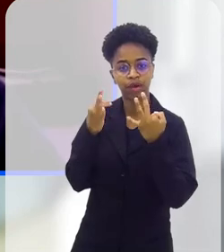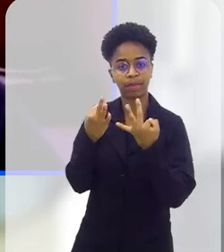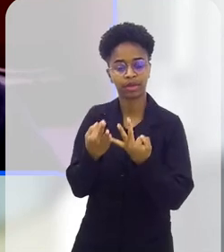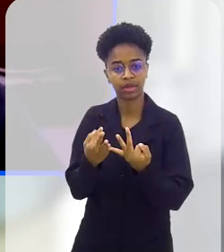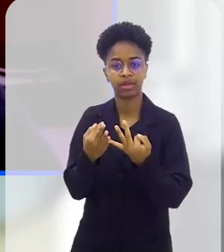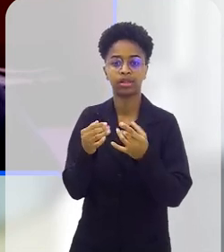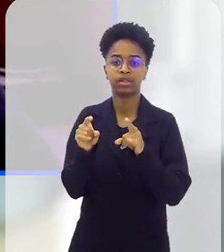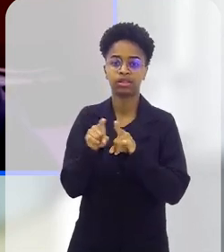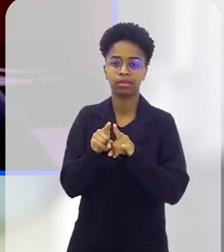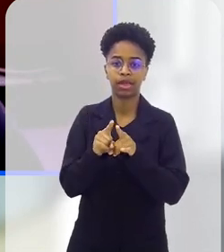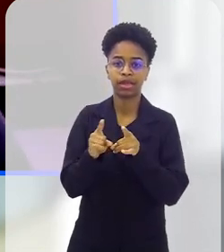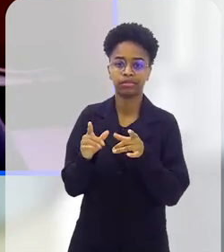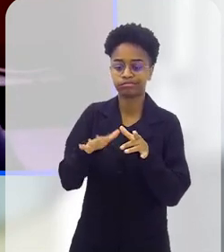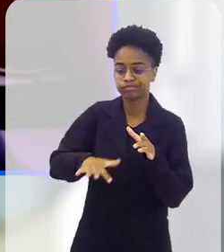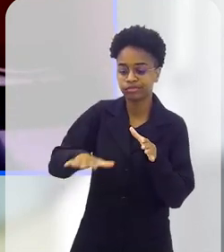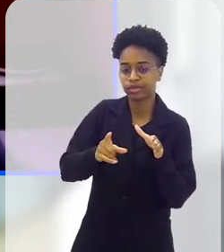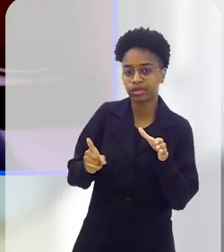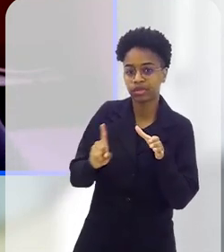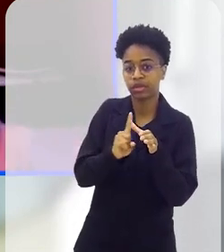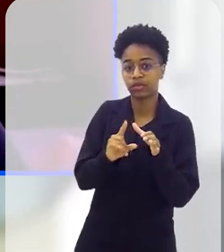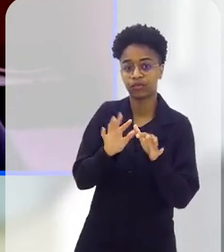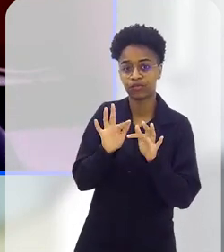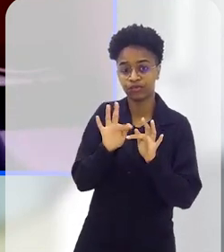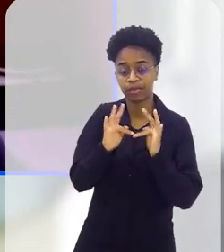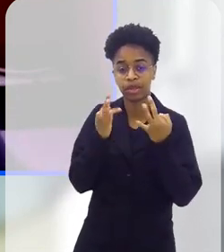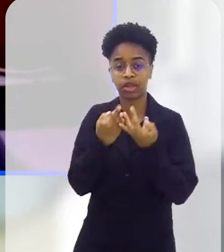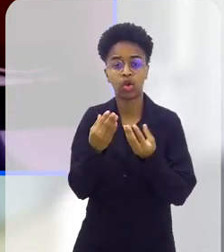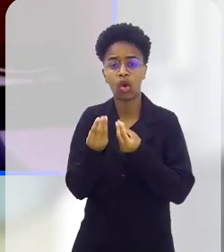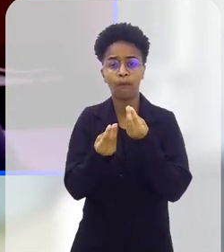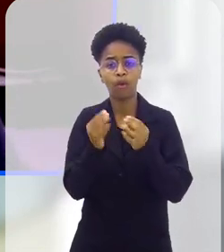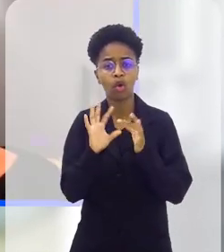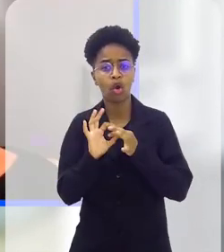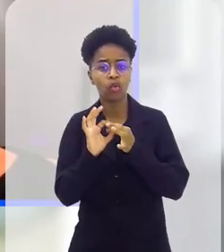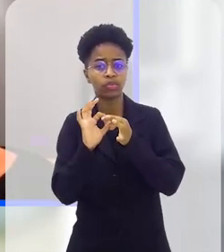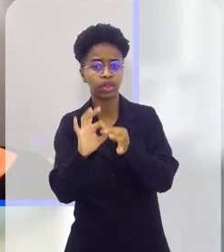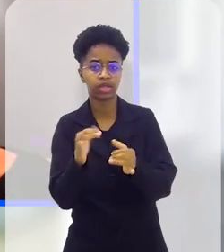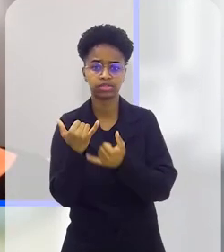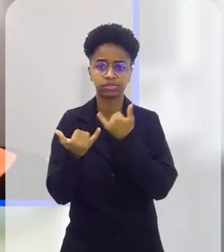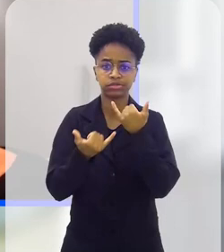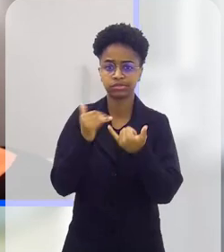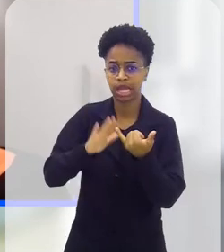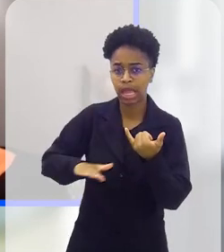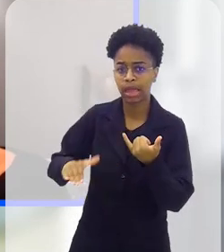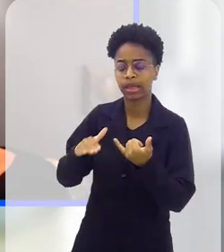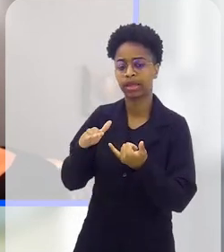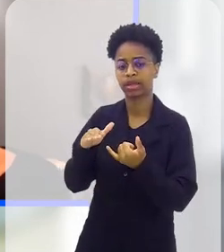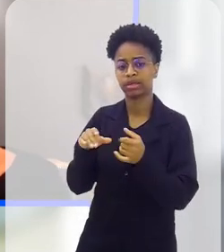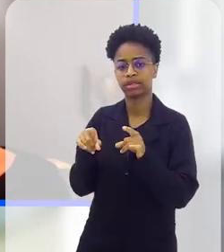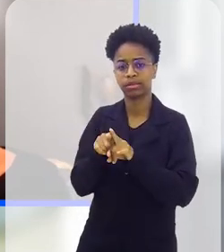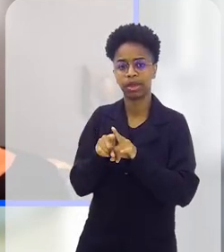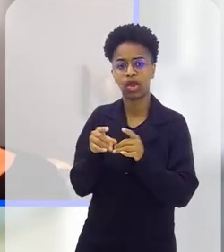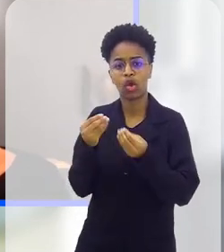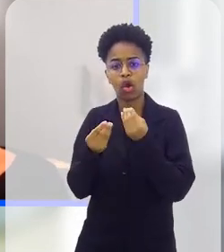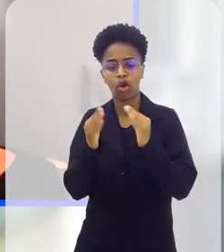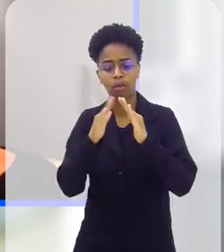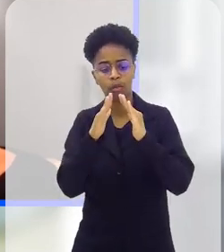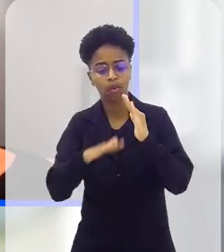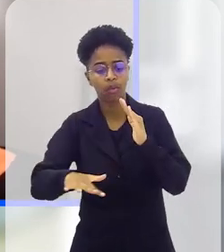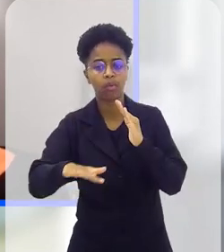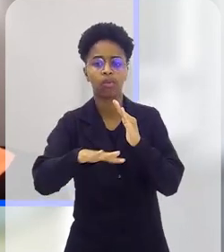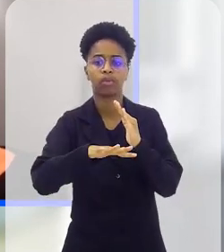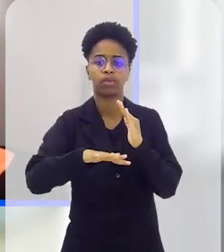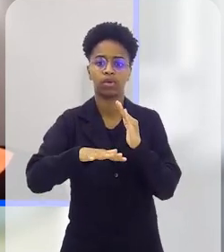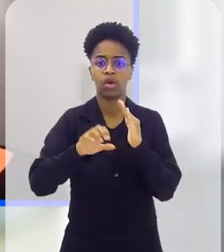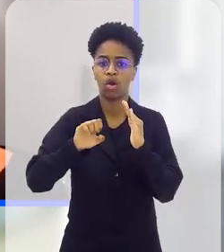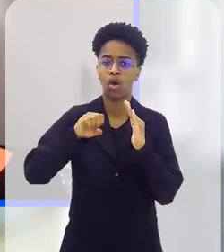com as famílias, no seio familiar, ou que contexto que essas crianças têm é de quintal